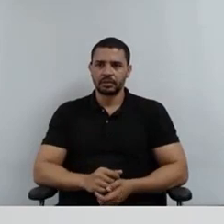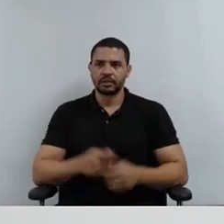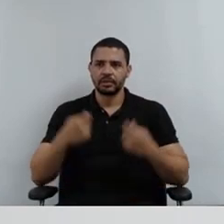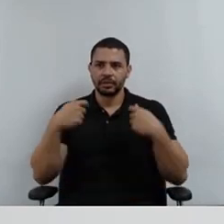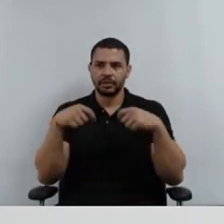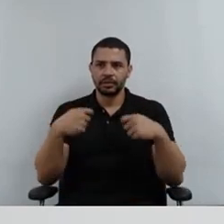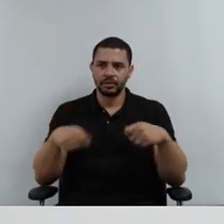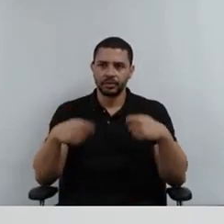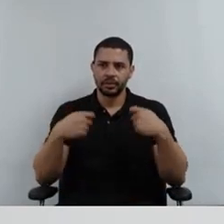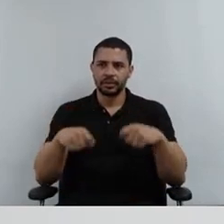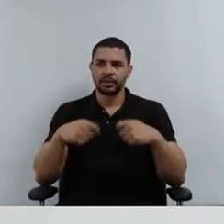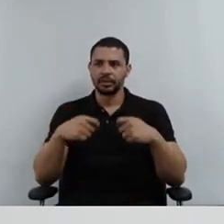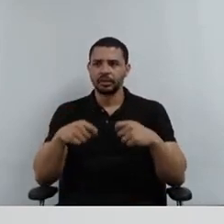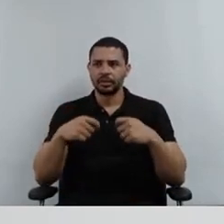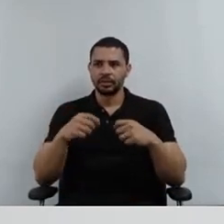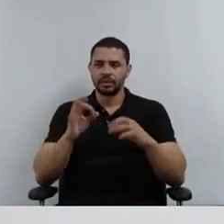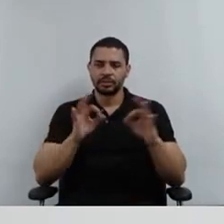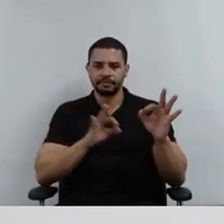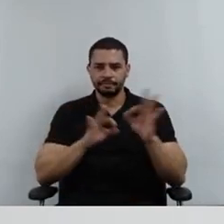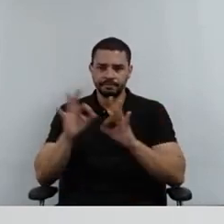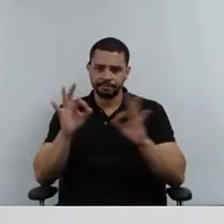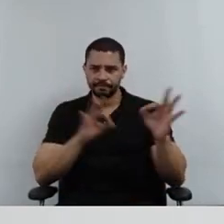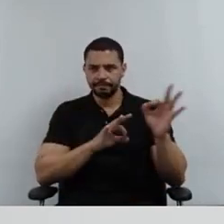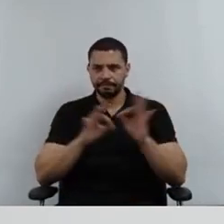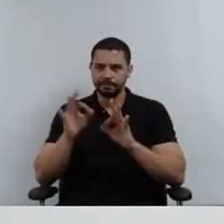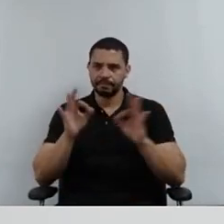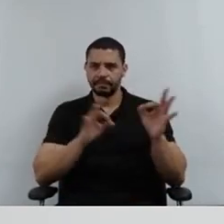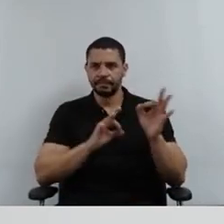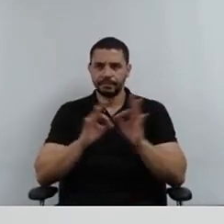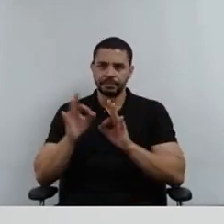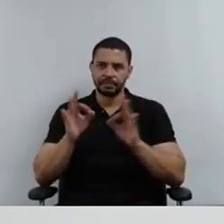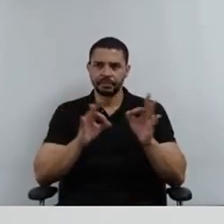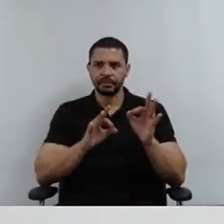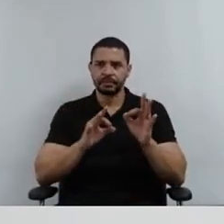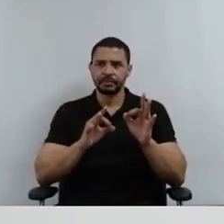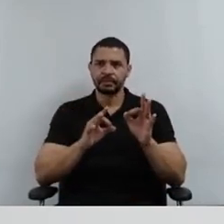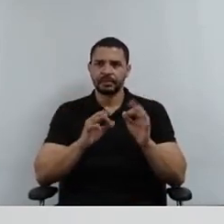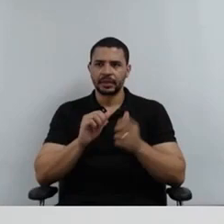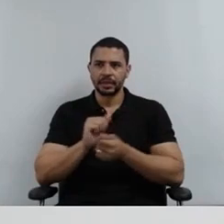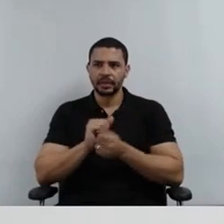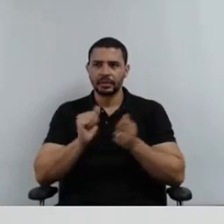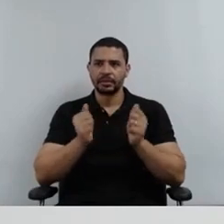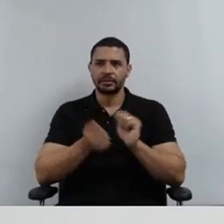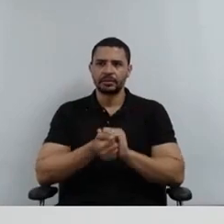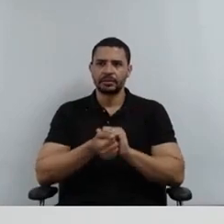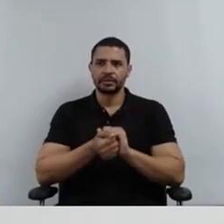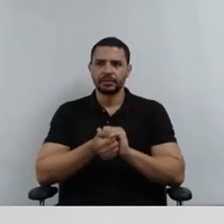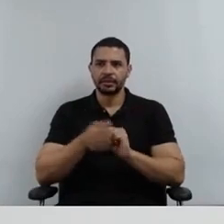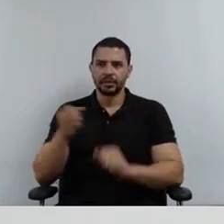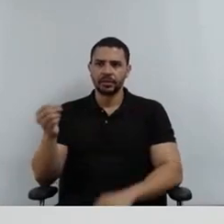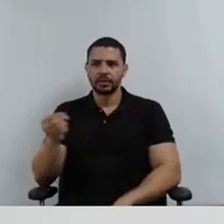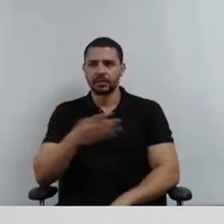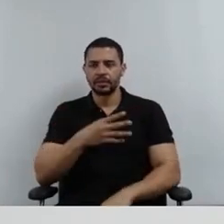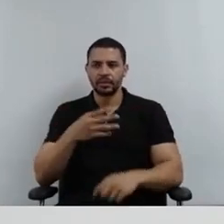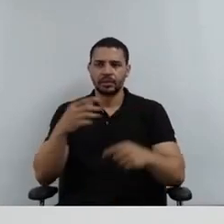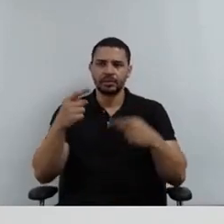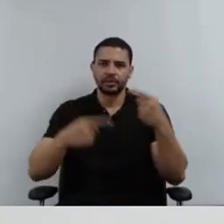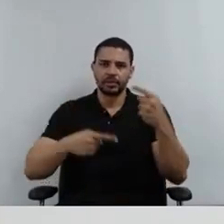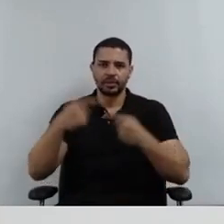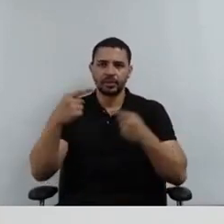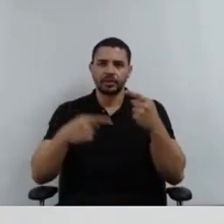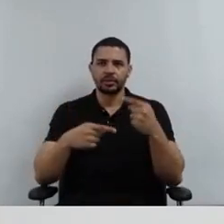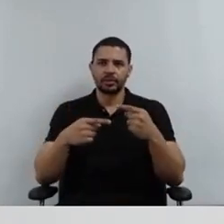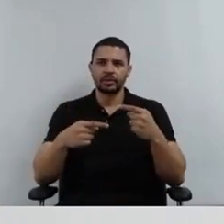remodelagem na sua perspectiva de adaptá-lo e modernizá-lo a essa política de acolhimento, né? Aqui o